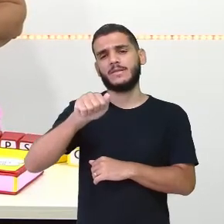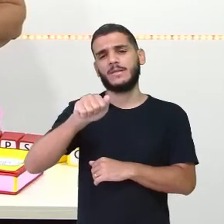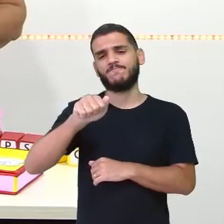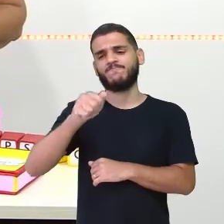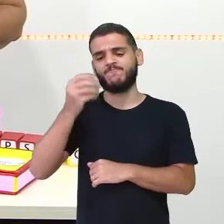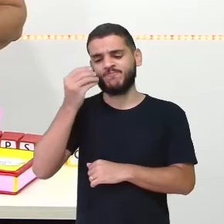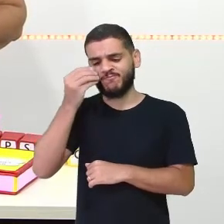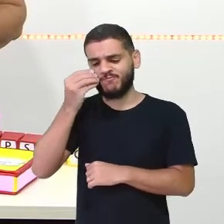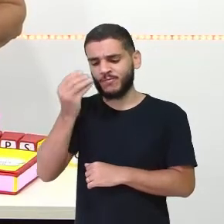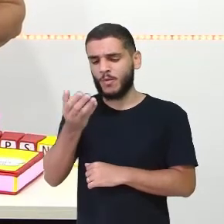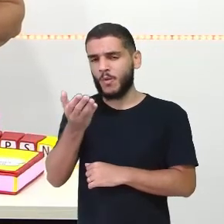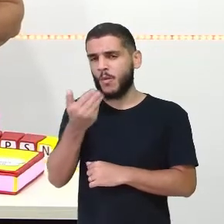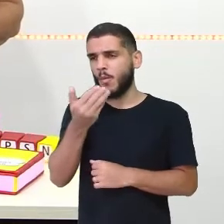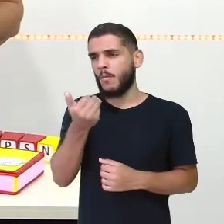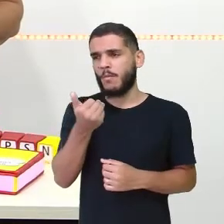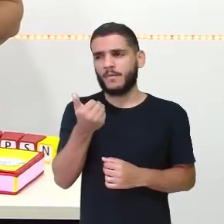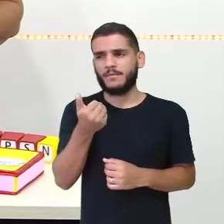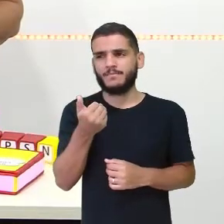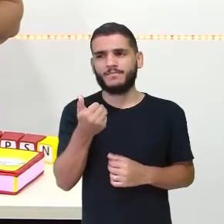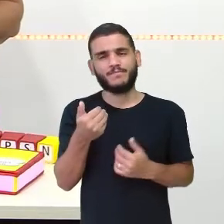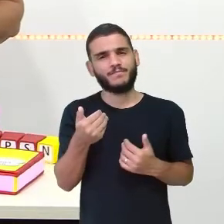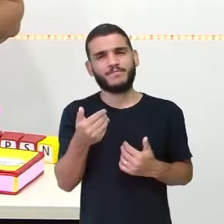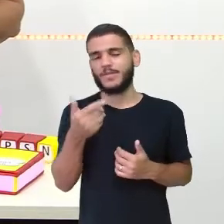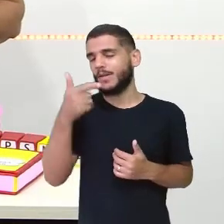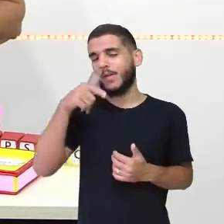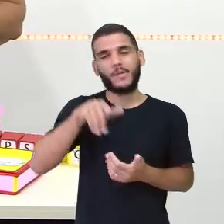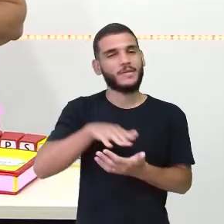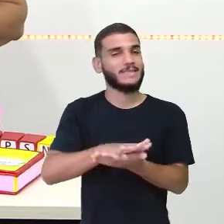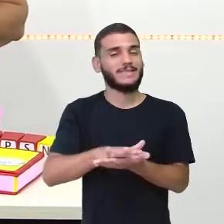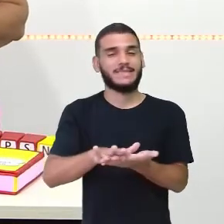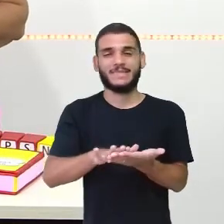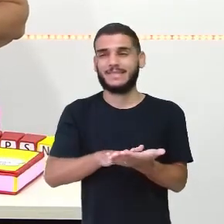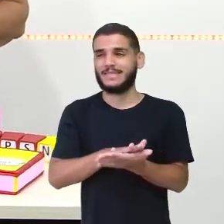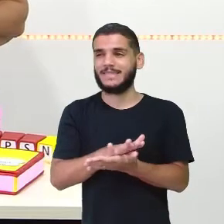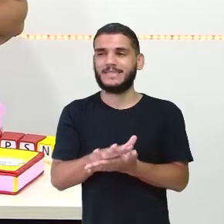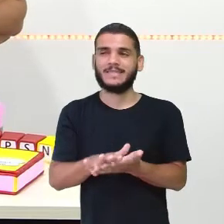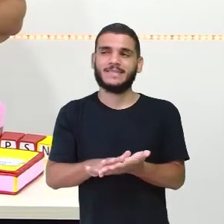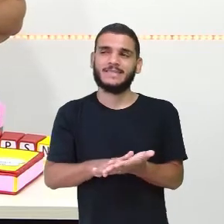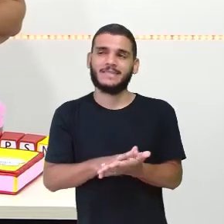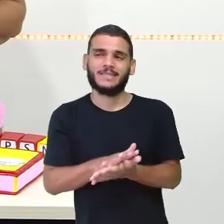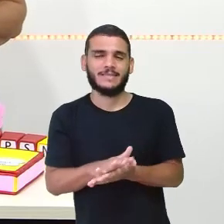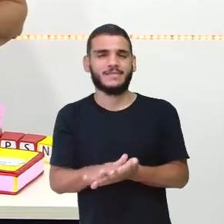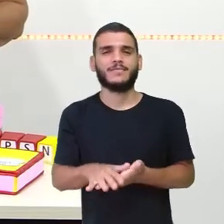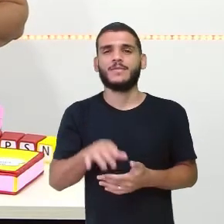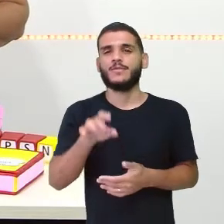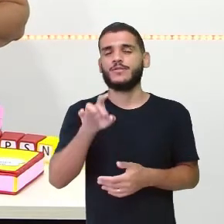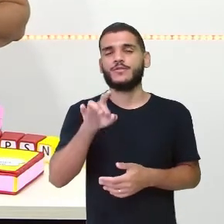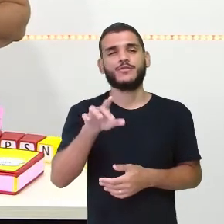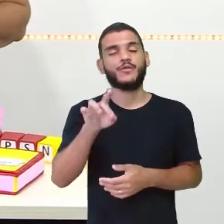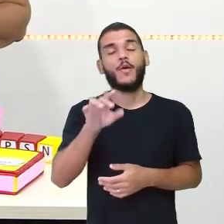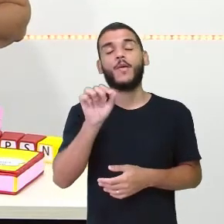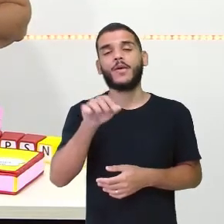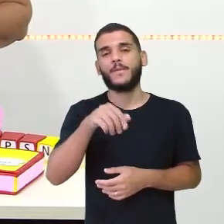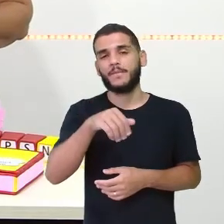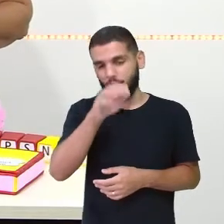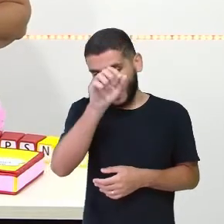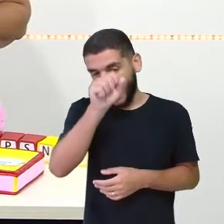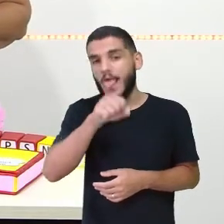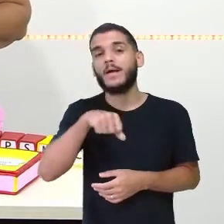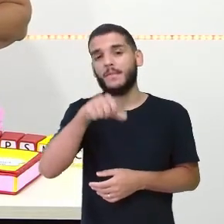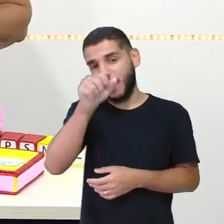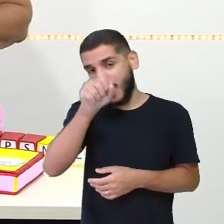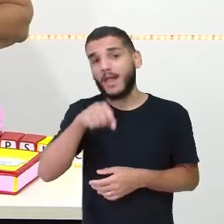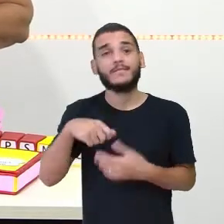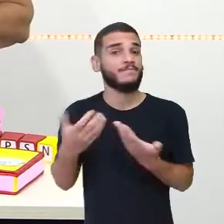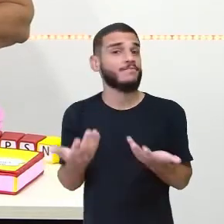e só conseguia lamber o que ficou no bico.